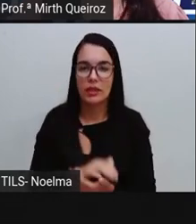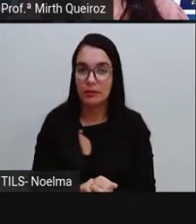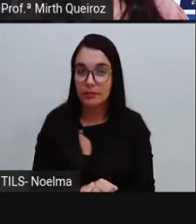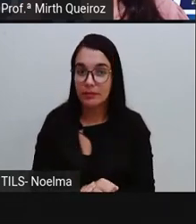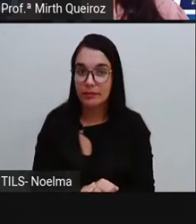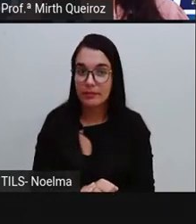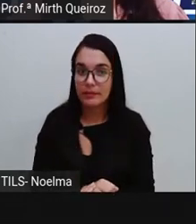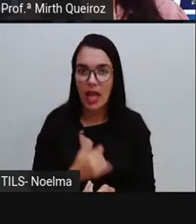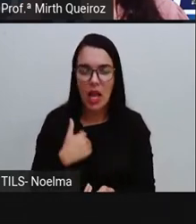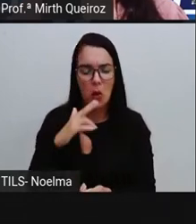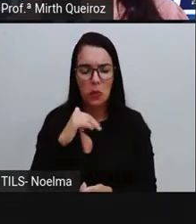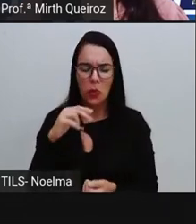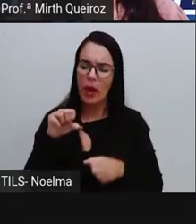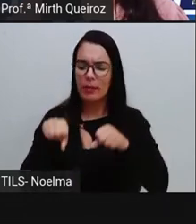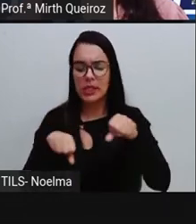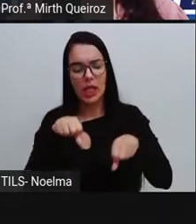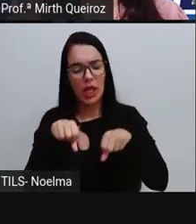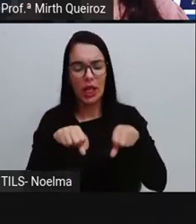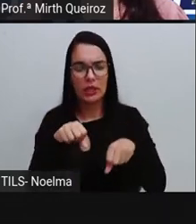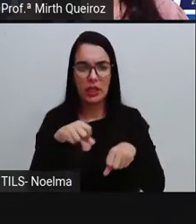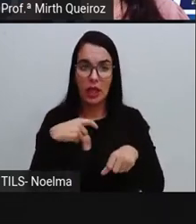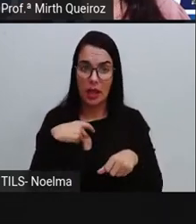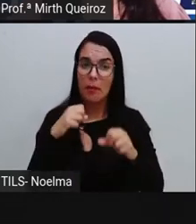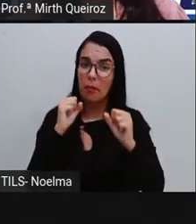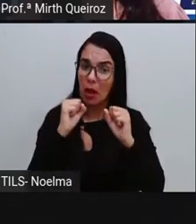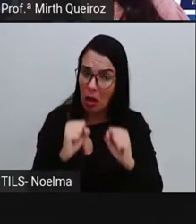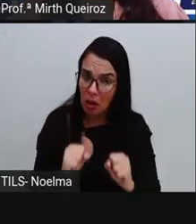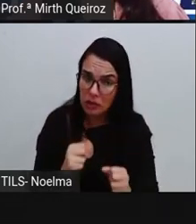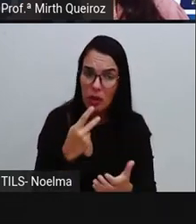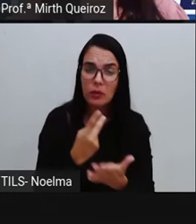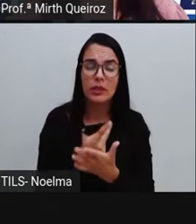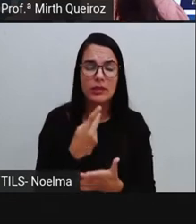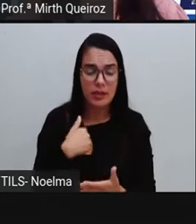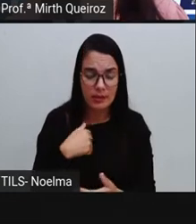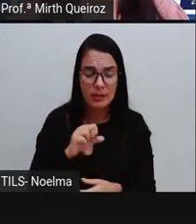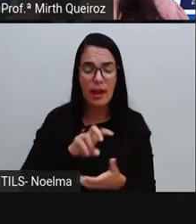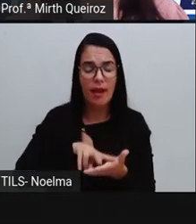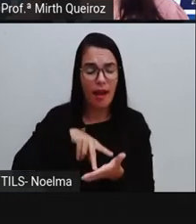bicicleta, eu nunca andei de bicicleta, então é provável sim que eu caia.